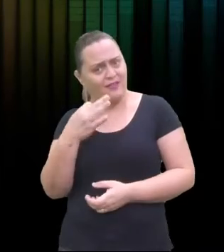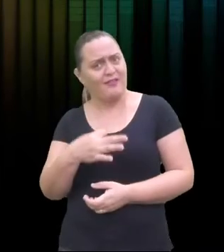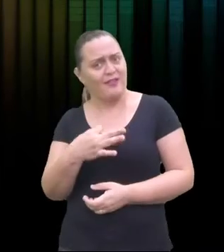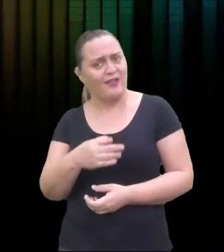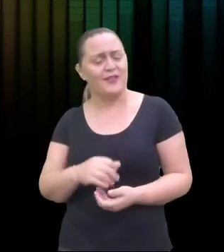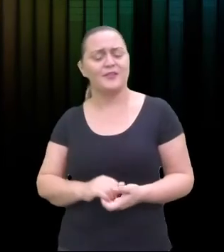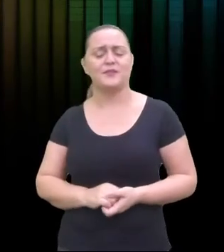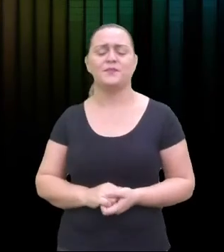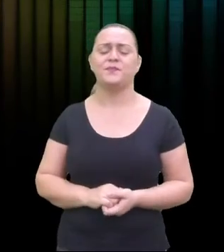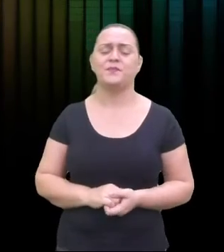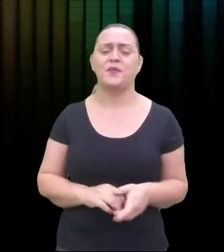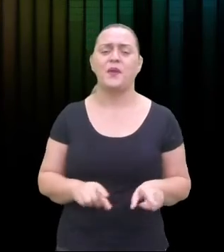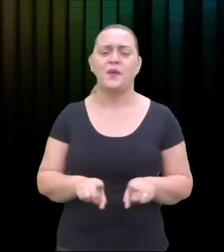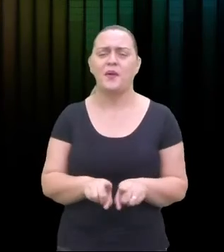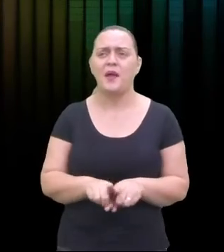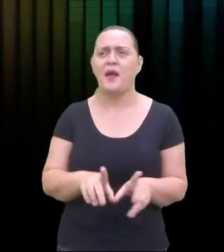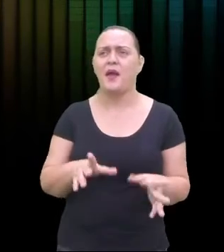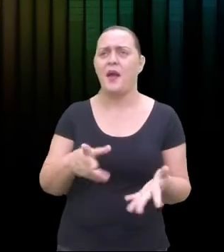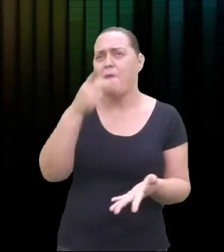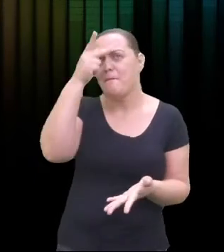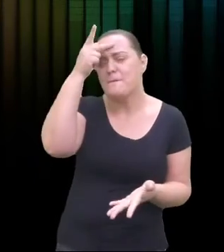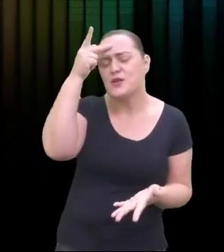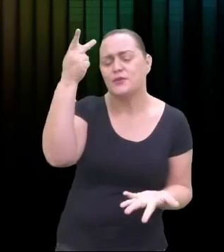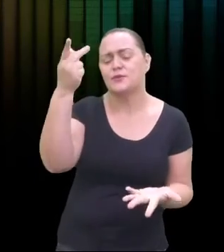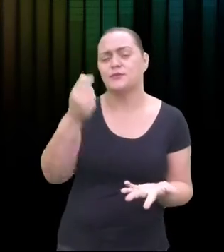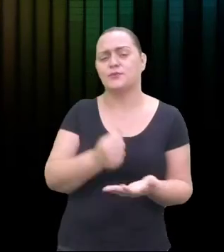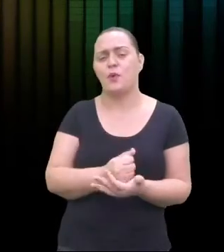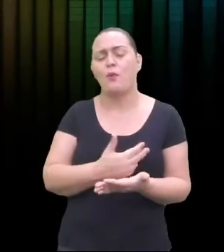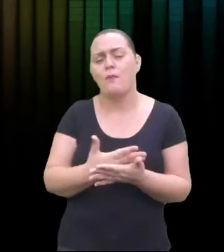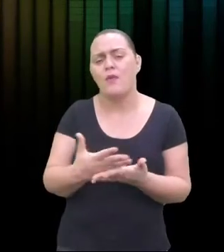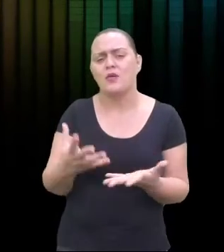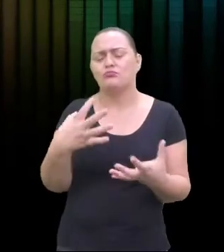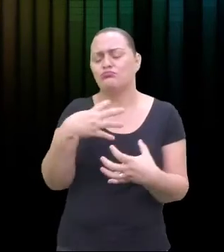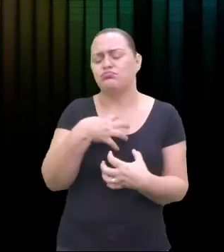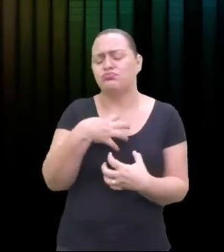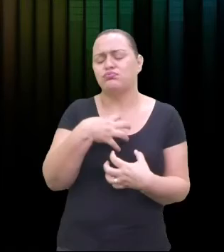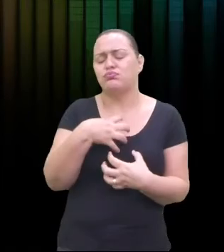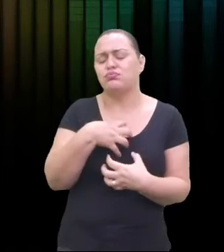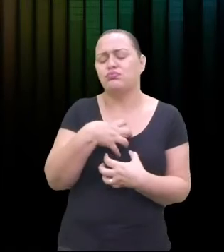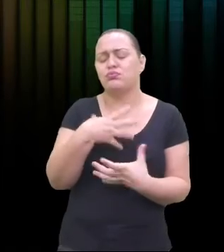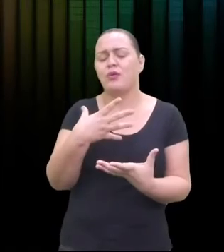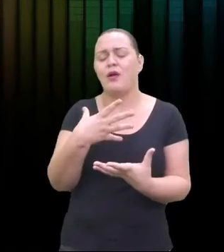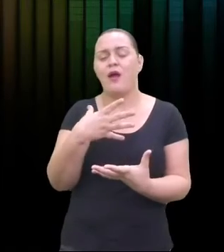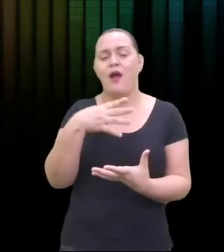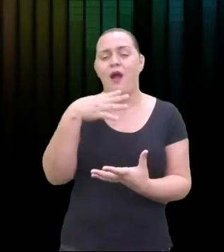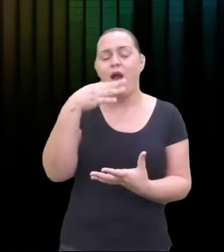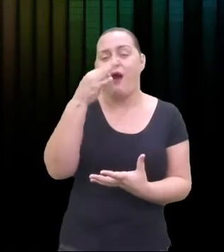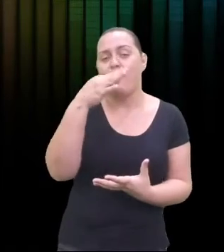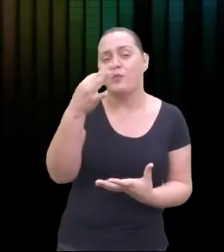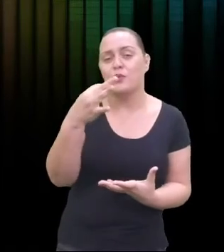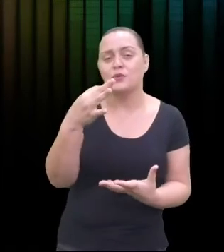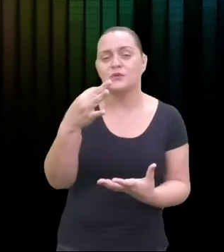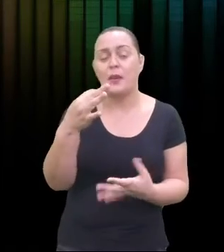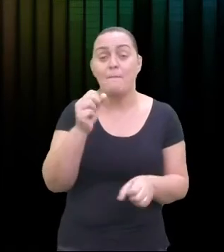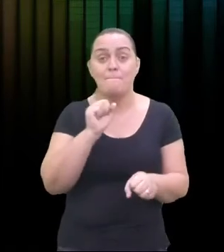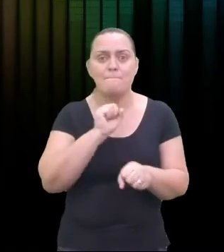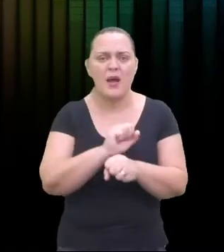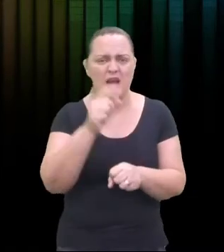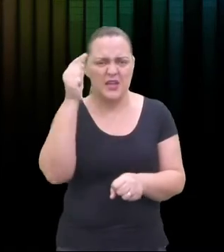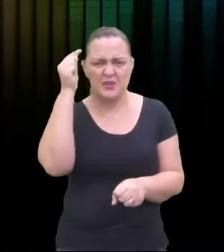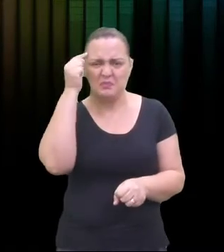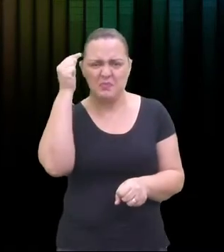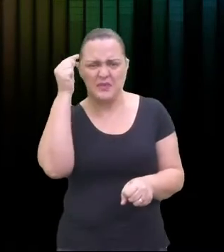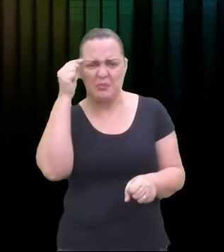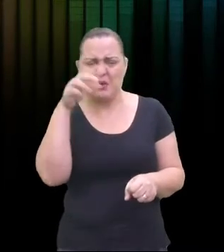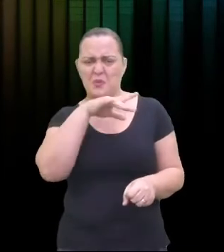as dores, os pensamentos negativos, ajuda a aliviar esses pensamentos negativos. Então, a música, ela é